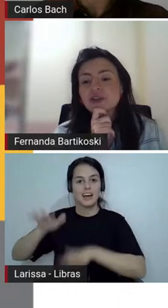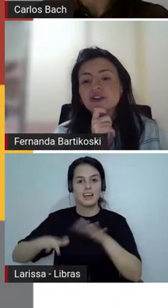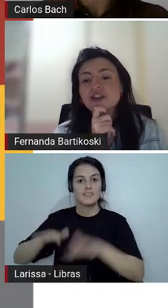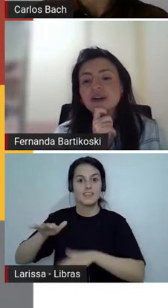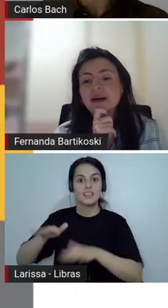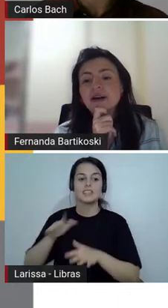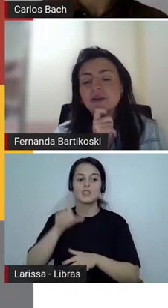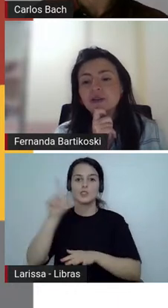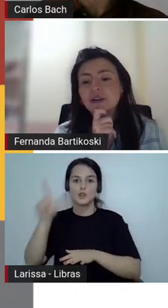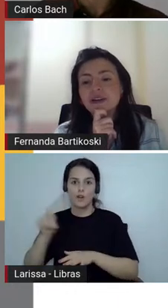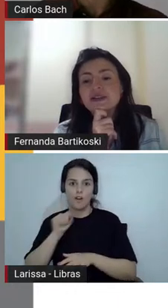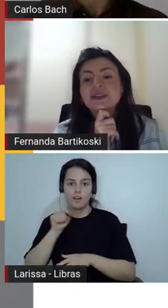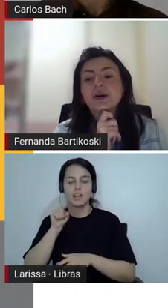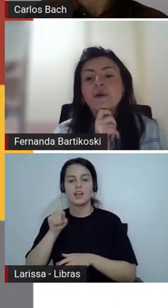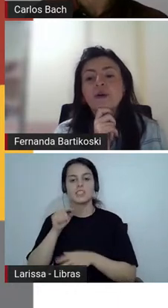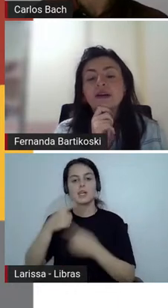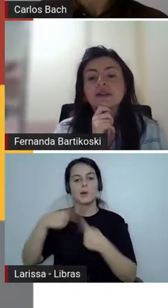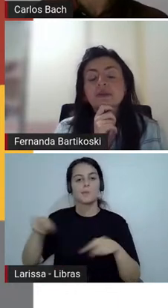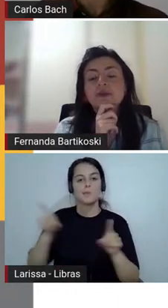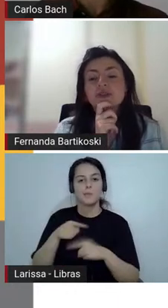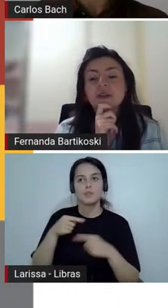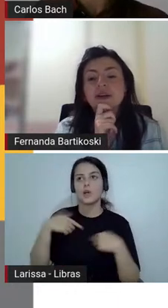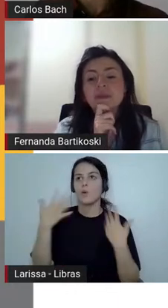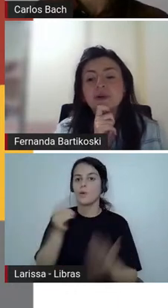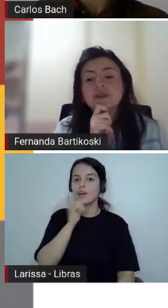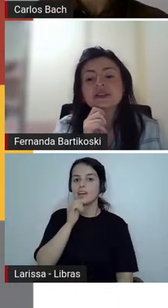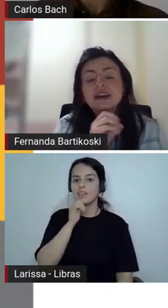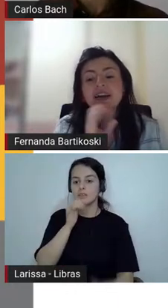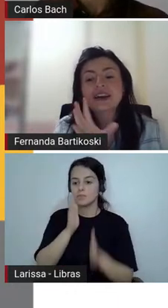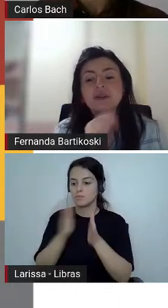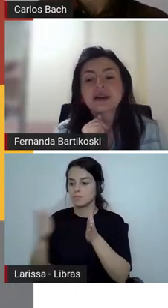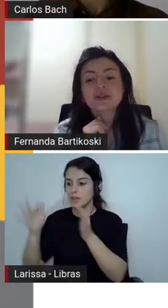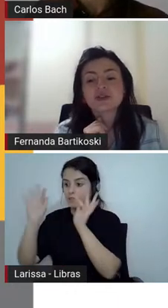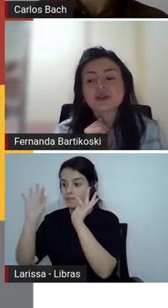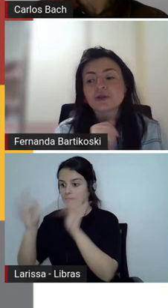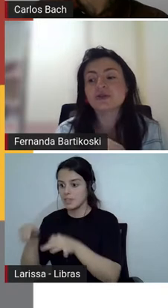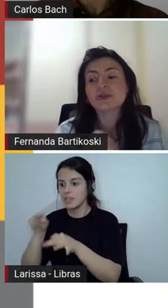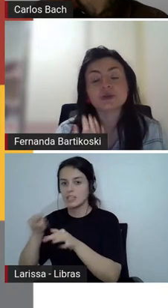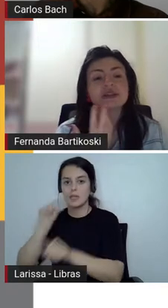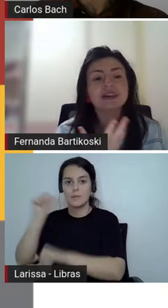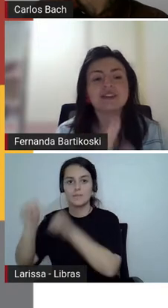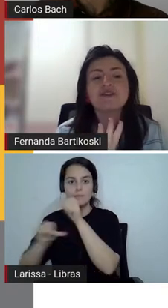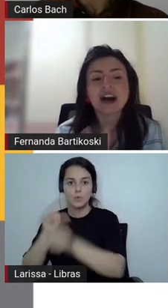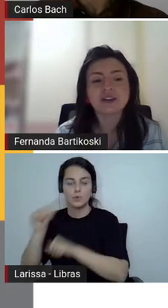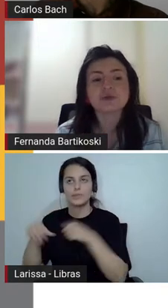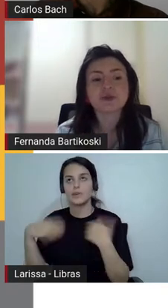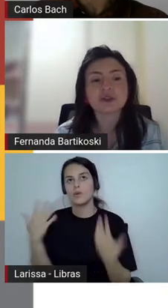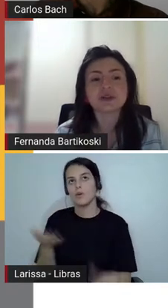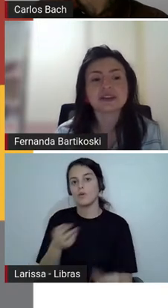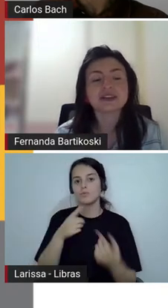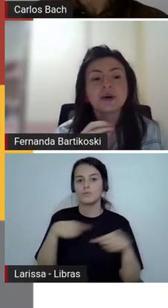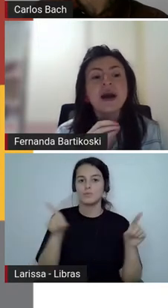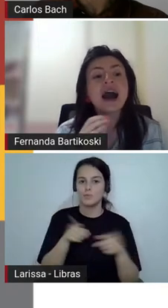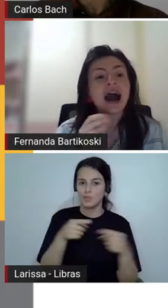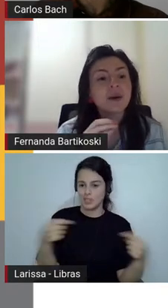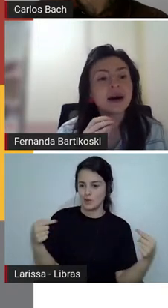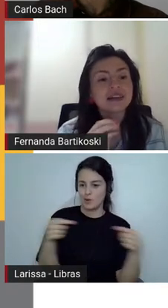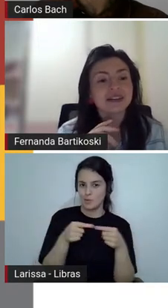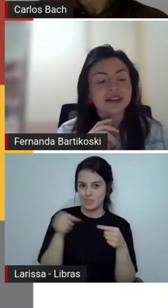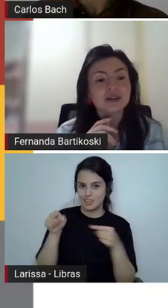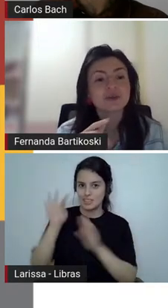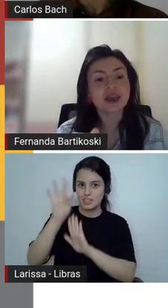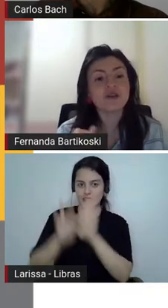mais sugestões de trabalhar com crônicas, então, como a professora Luana Porto está querendo essas sugestões, e eu sei que vários professores estão